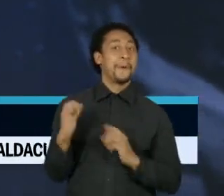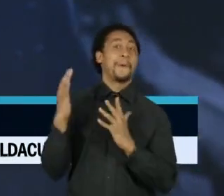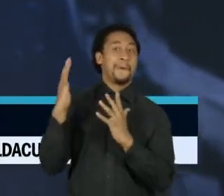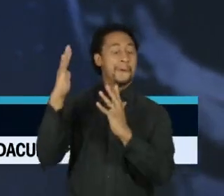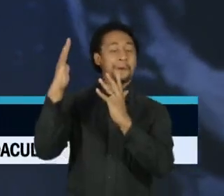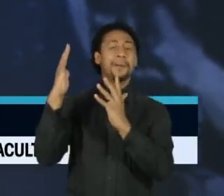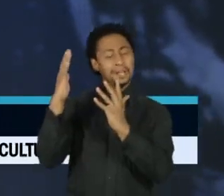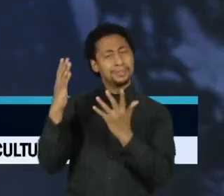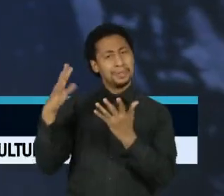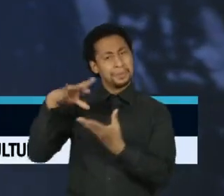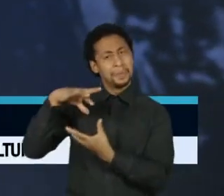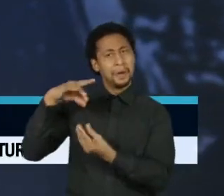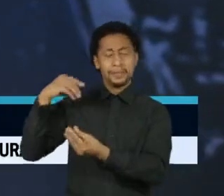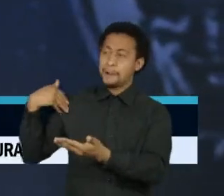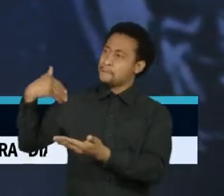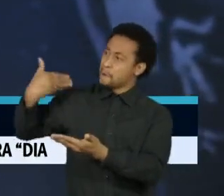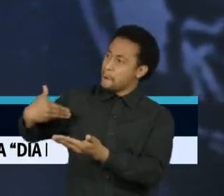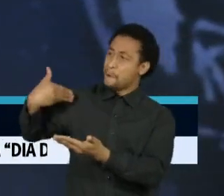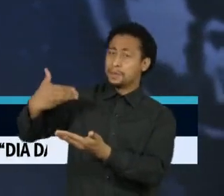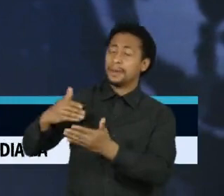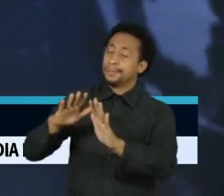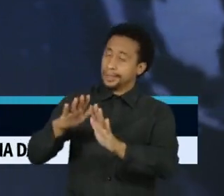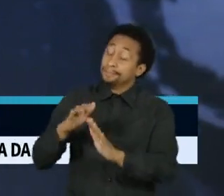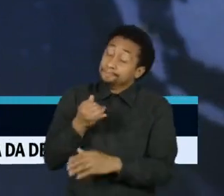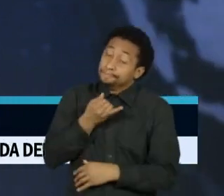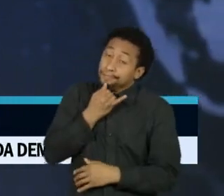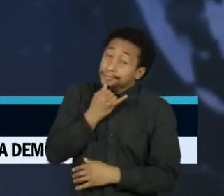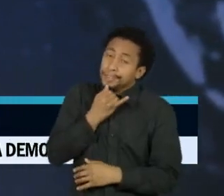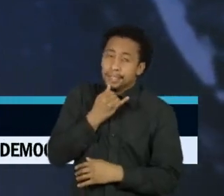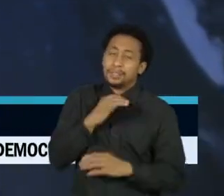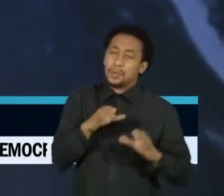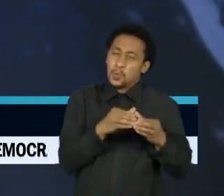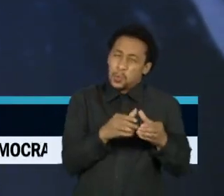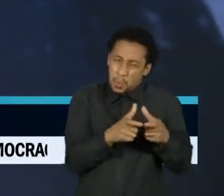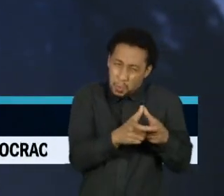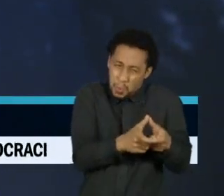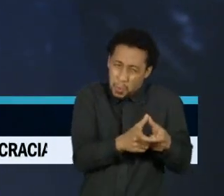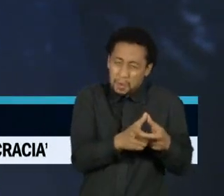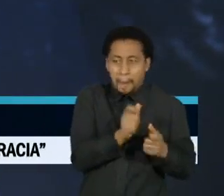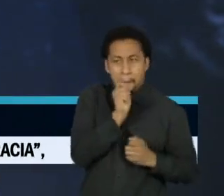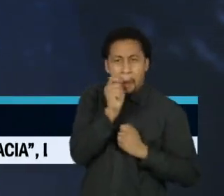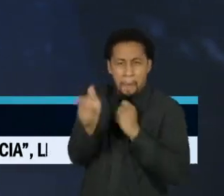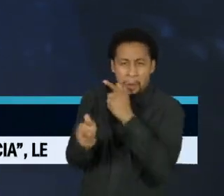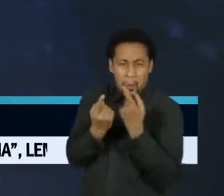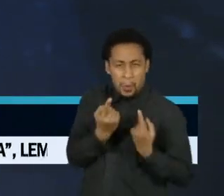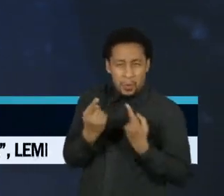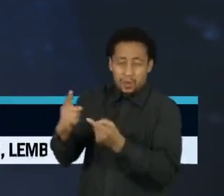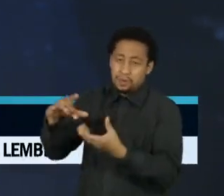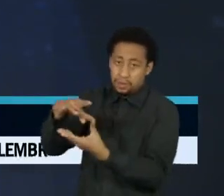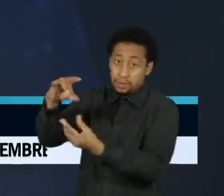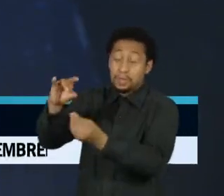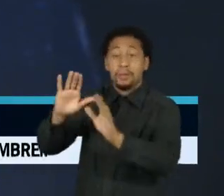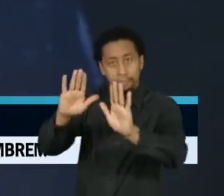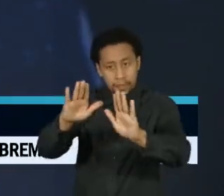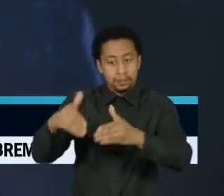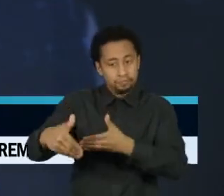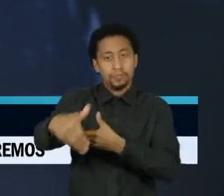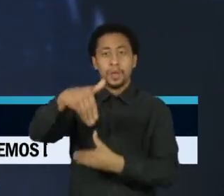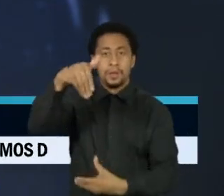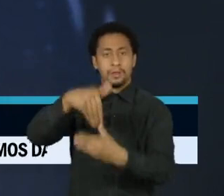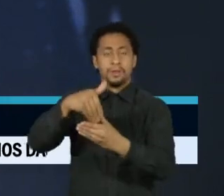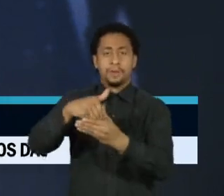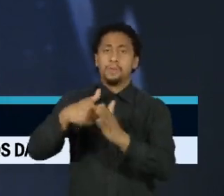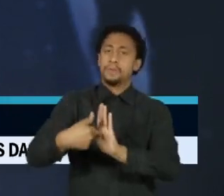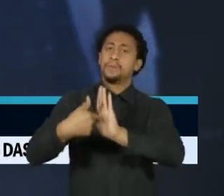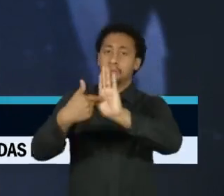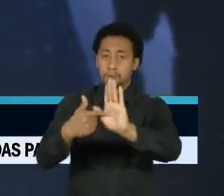vitalidade, apesar dos ataques constantes e recentes de uma minoria da sociedade. As eleições que se aproximam são um sinal claro de